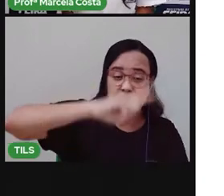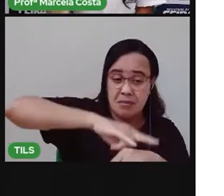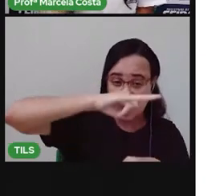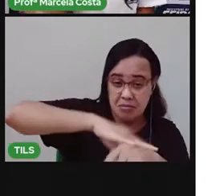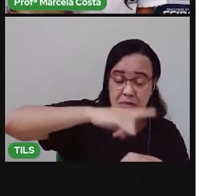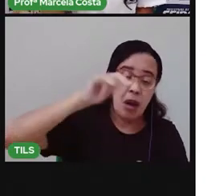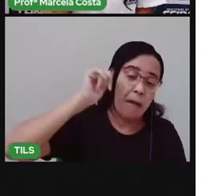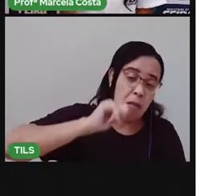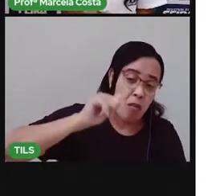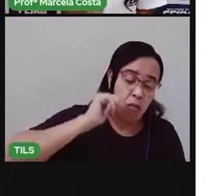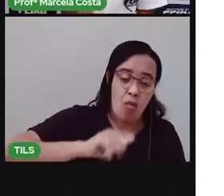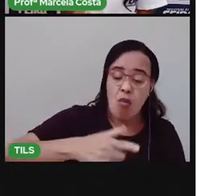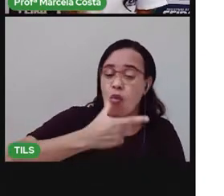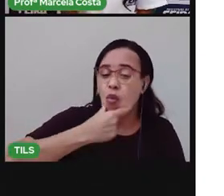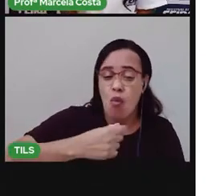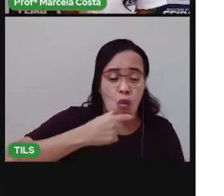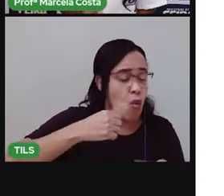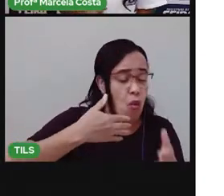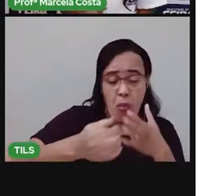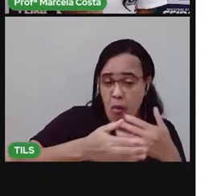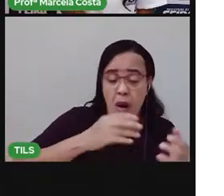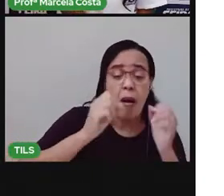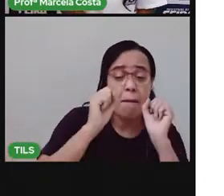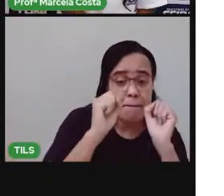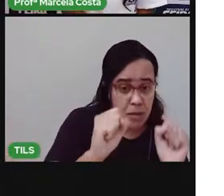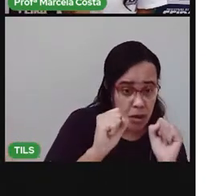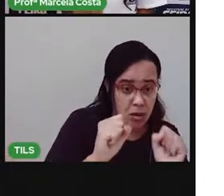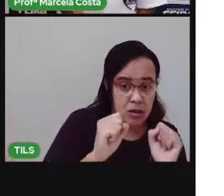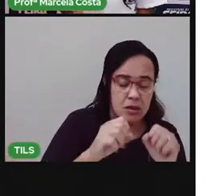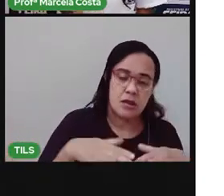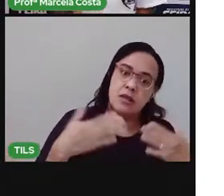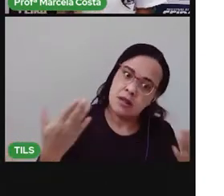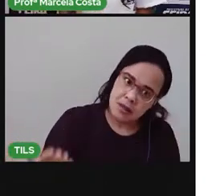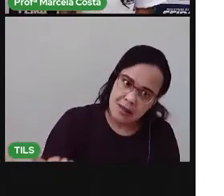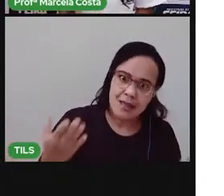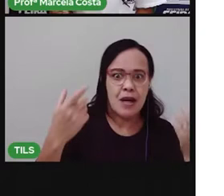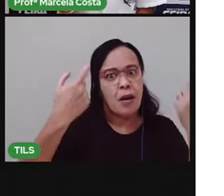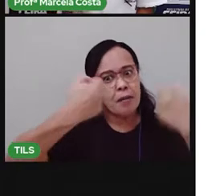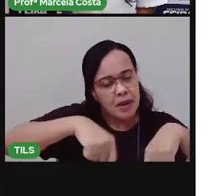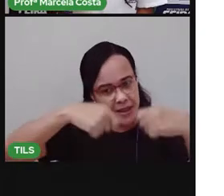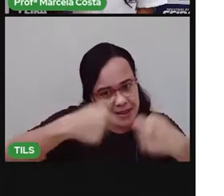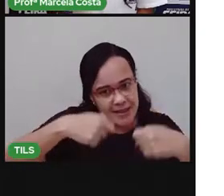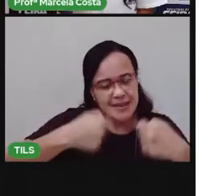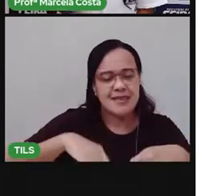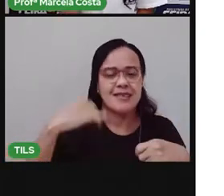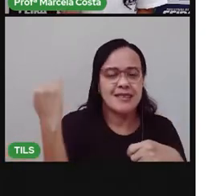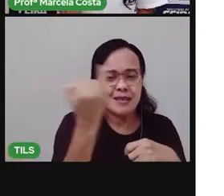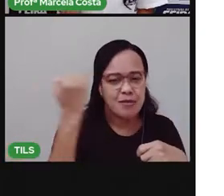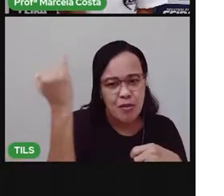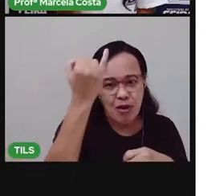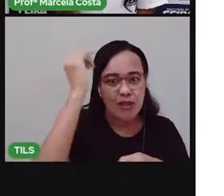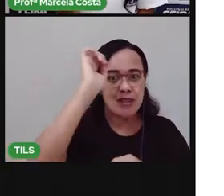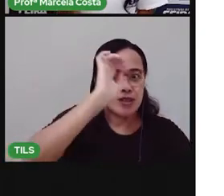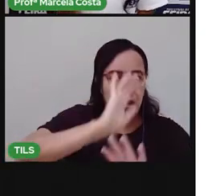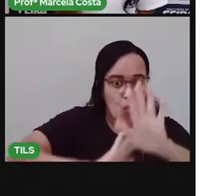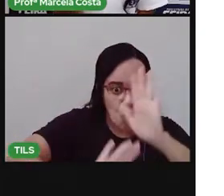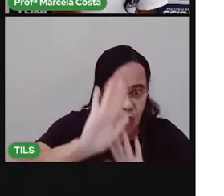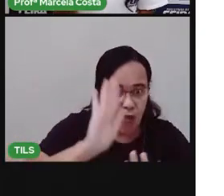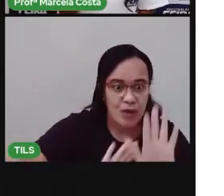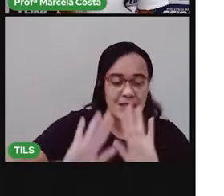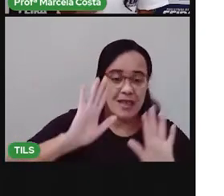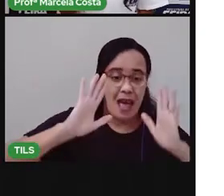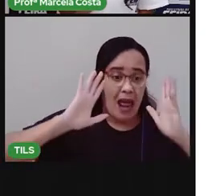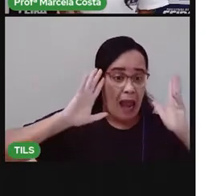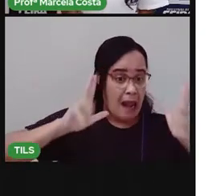esses cuidados com a higiene do celular é muito importante como varrer tirar poeira e você